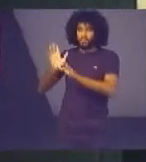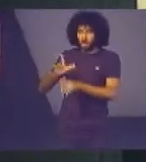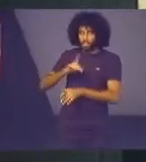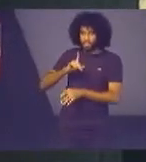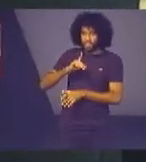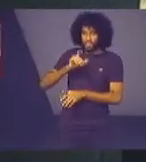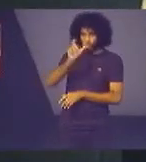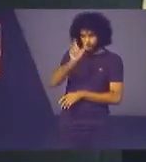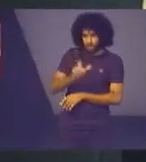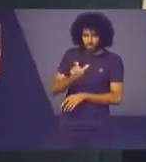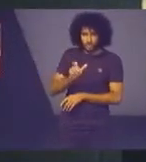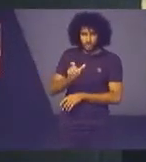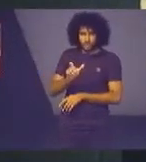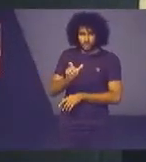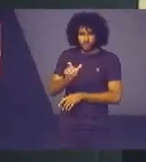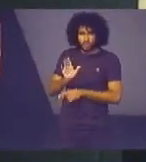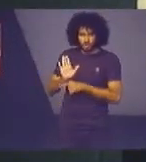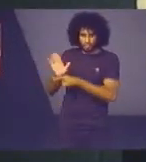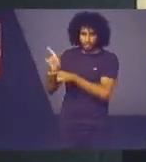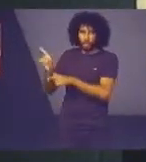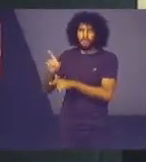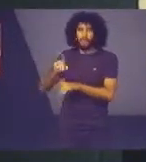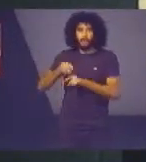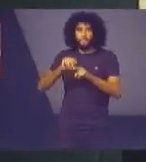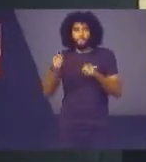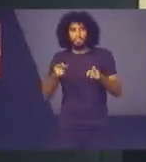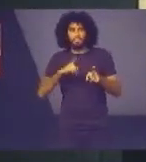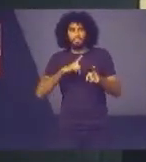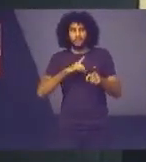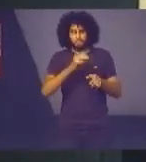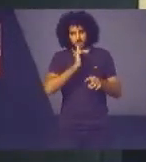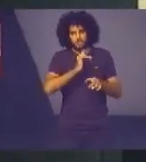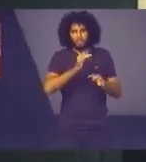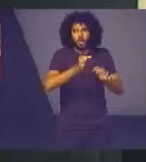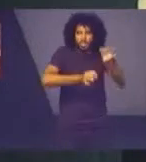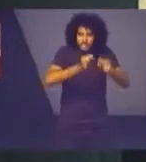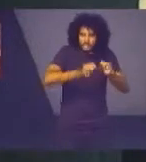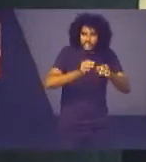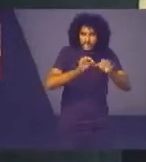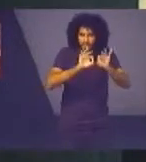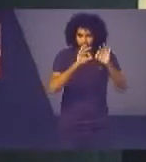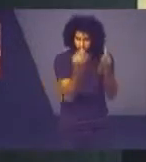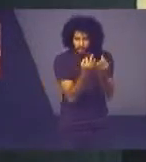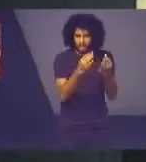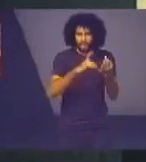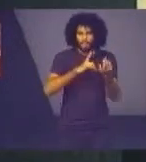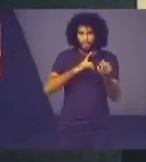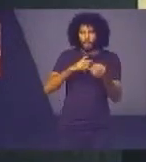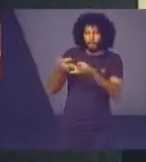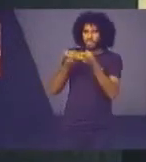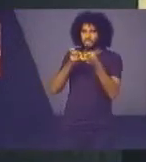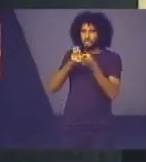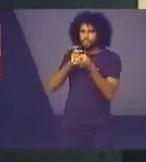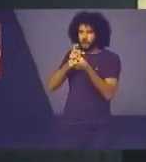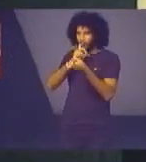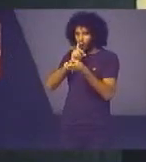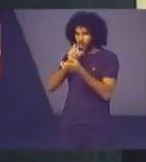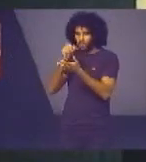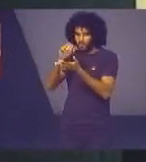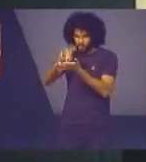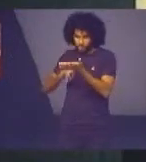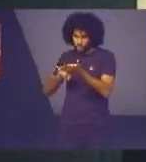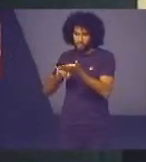mas a outra parte do justiça no bairro que seja a dignidade a família ao reconhecimento de paternidade a feitura de